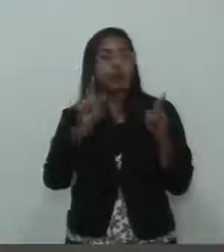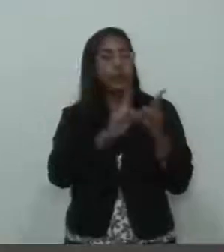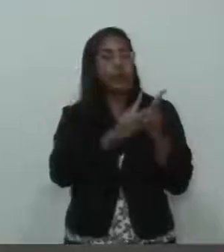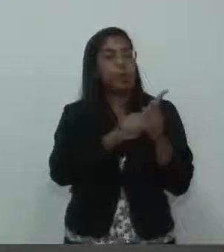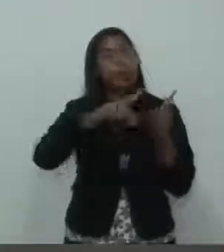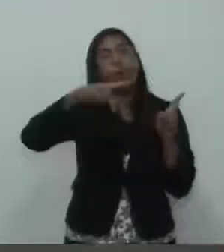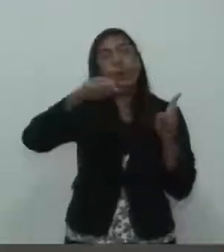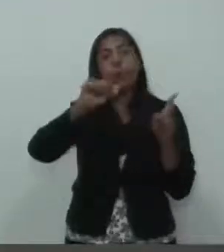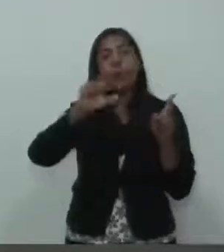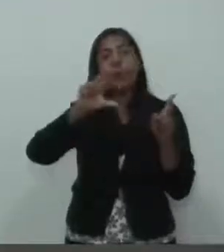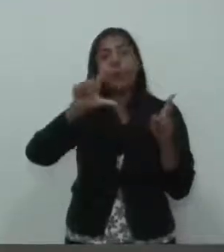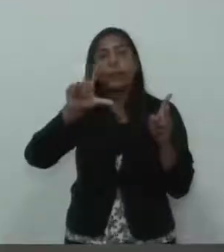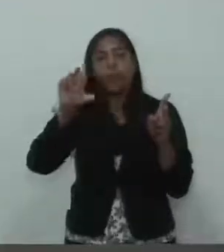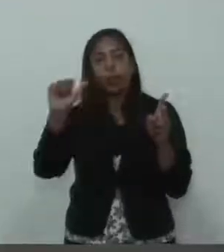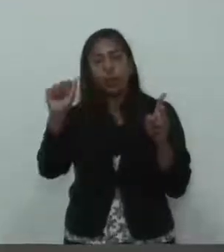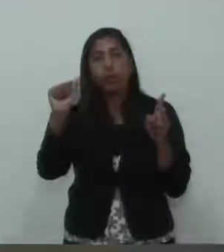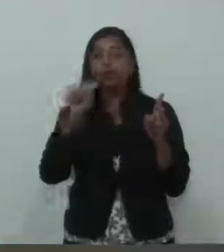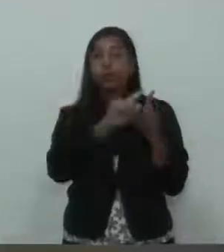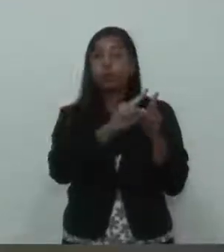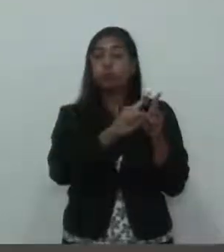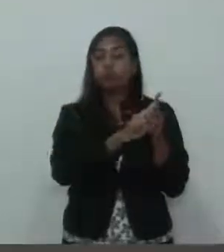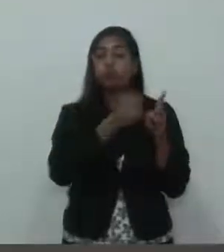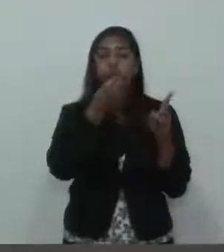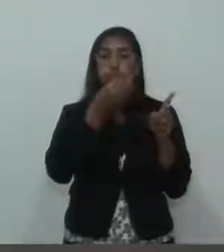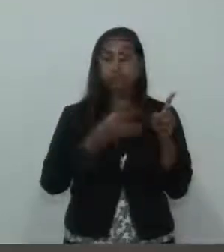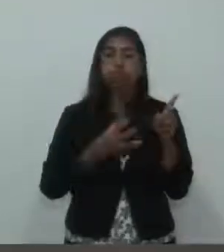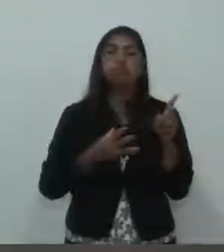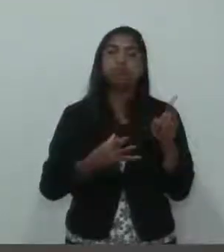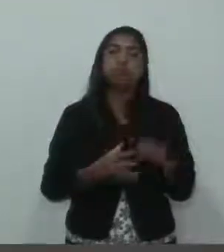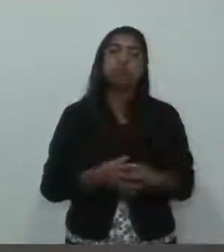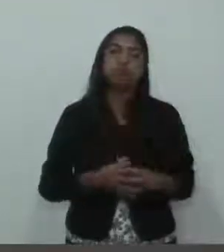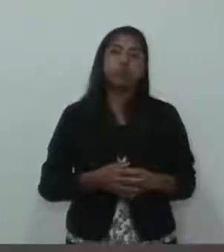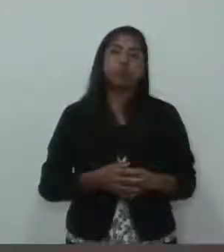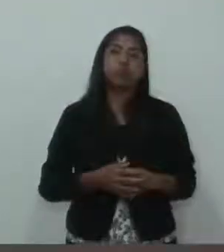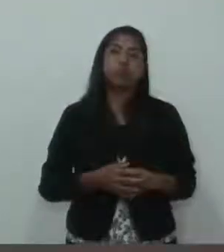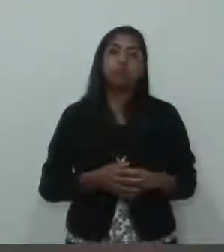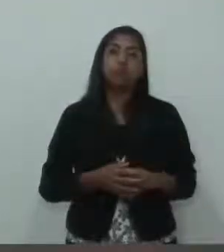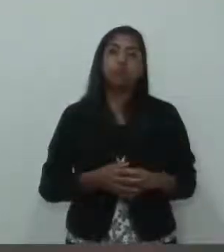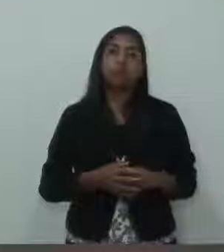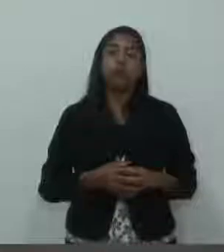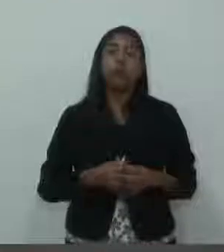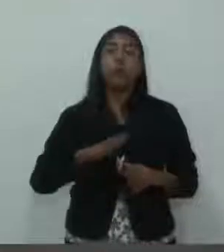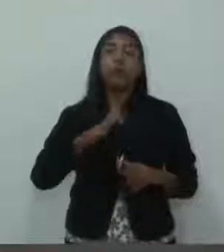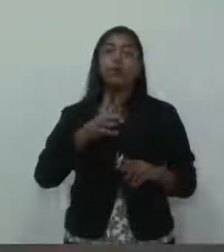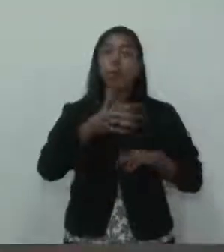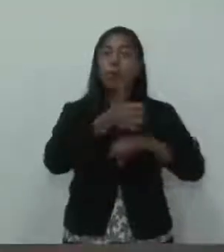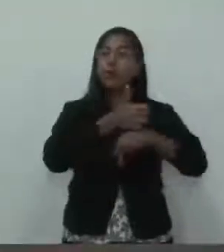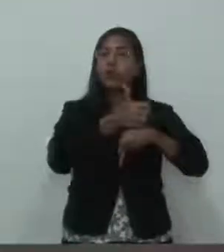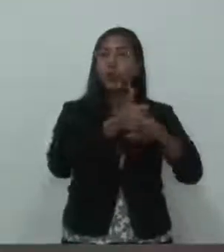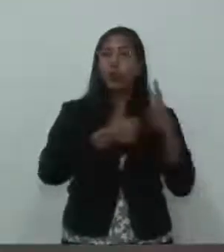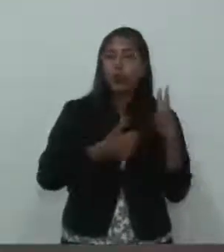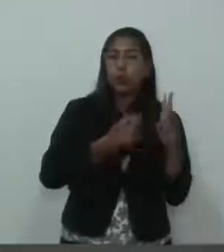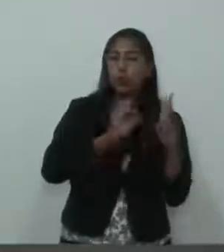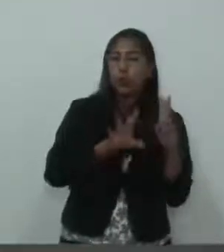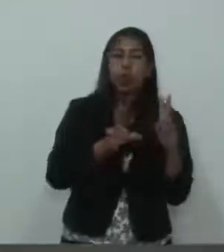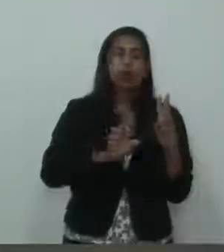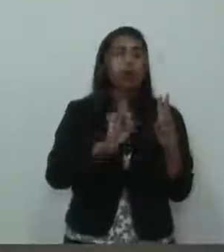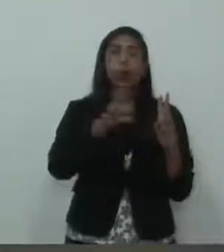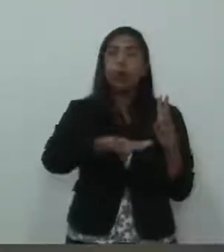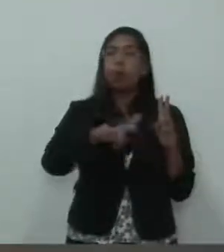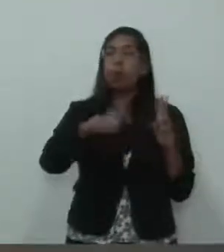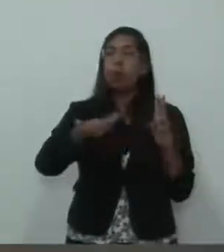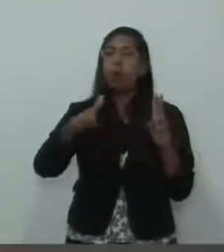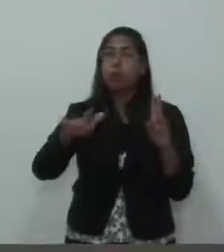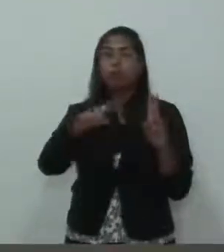funcionários realmente exemplares, mas que a gente, o que nos tranquiliza é saber que tem outros profissionais que com eles conviveram e trabalharam,